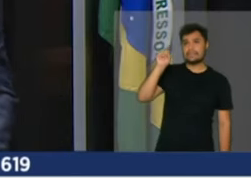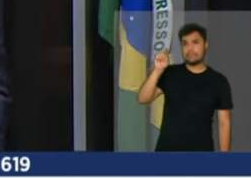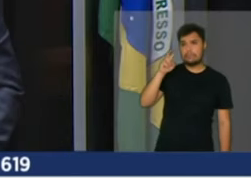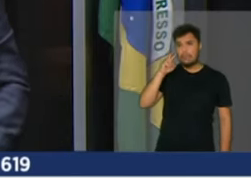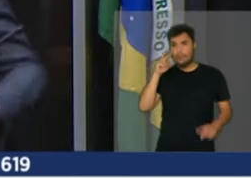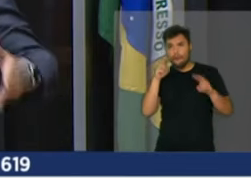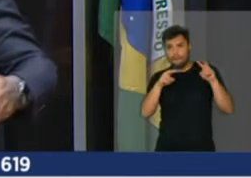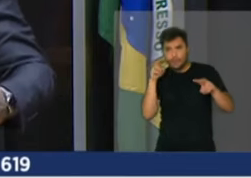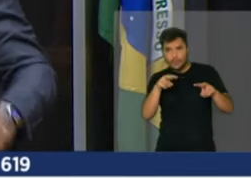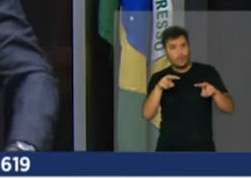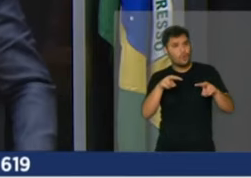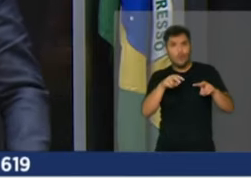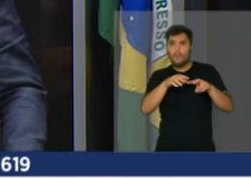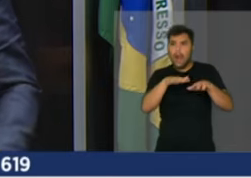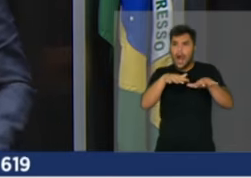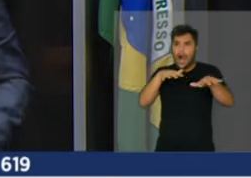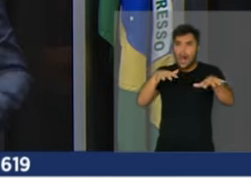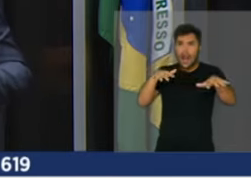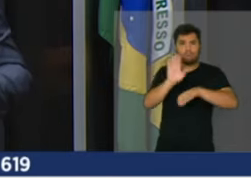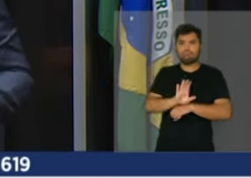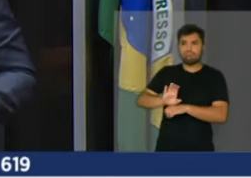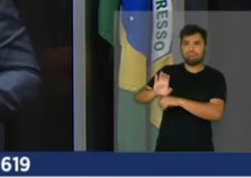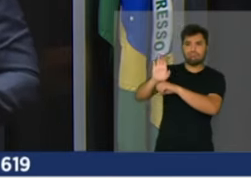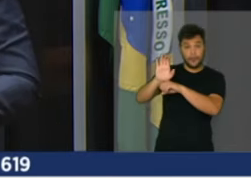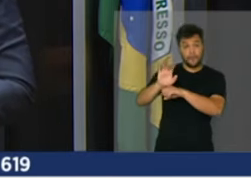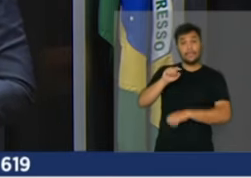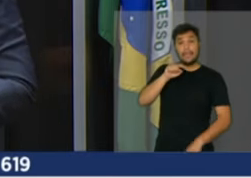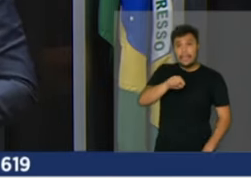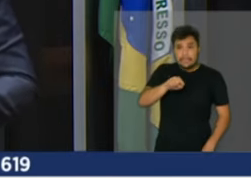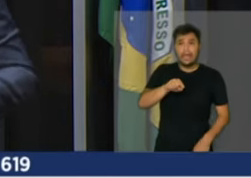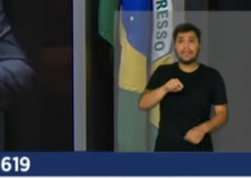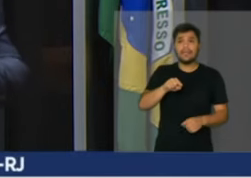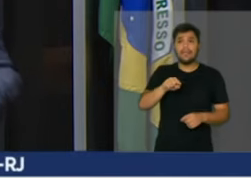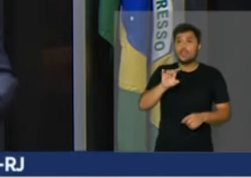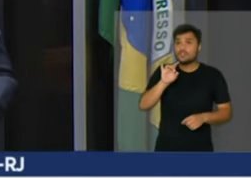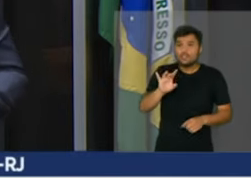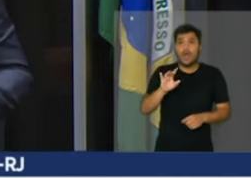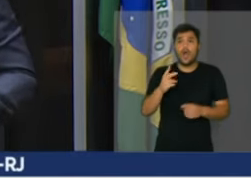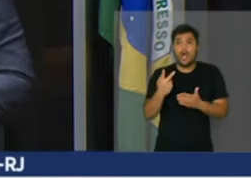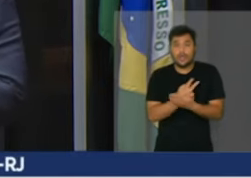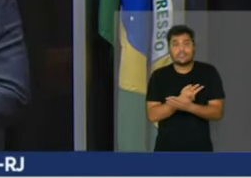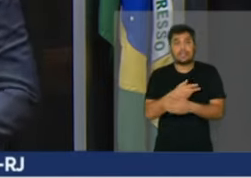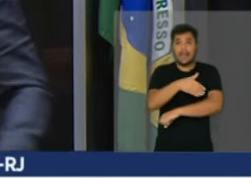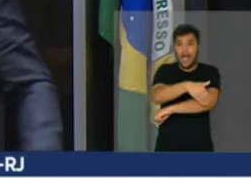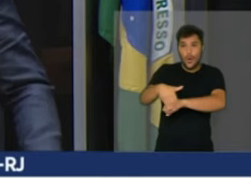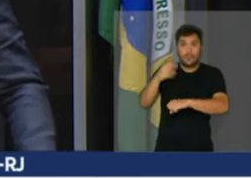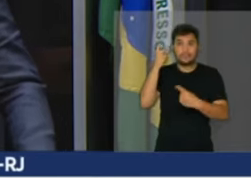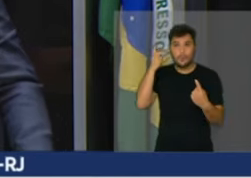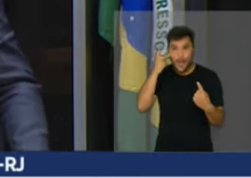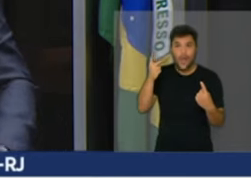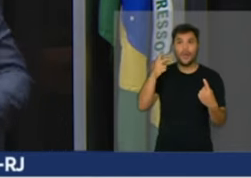atos que ocorreram no Brasil inteiro. Atos que inicialmente eram para ocorrer na Paulista, em Brasília,